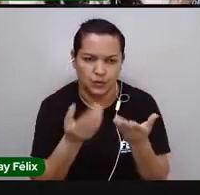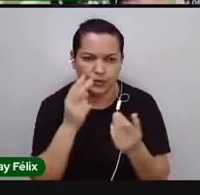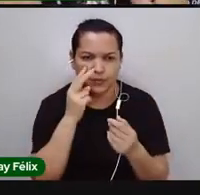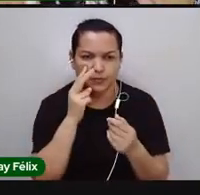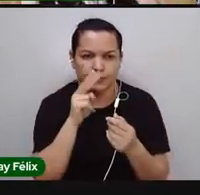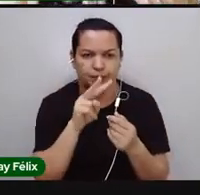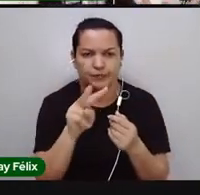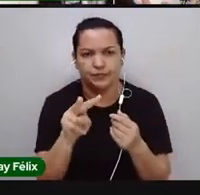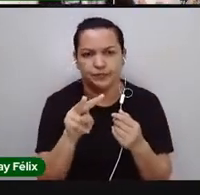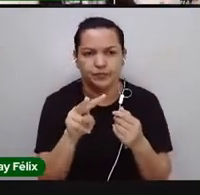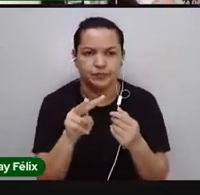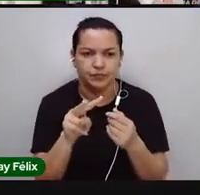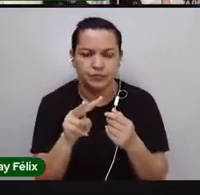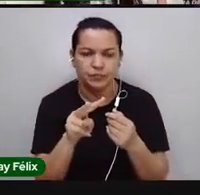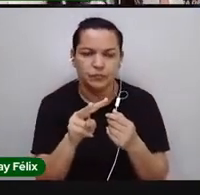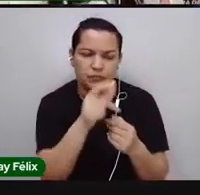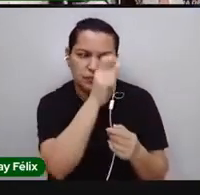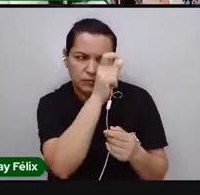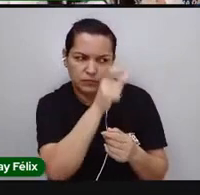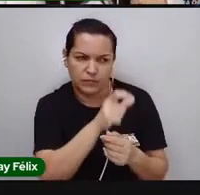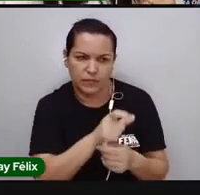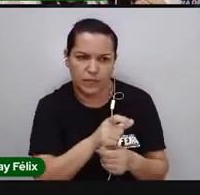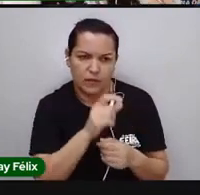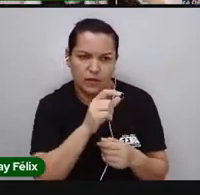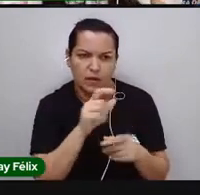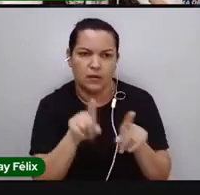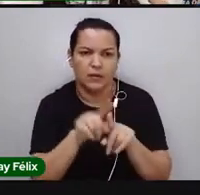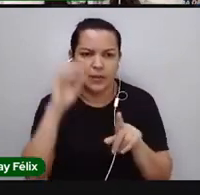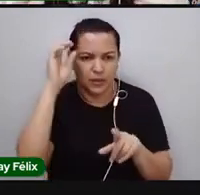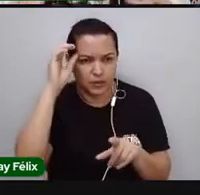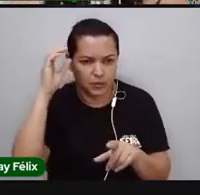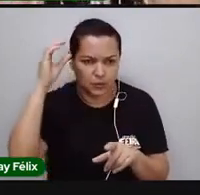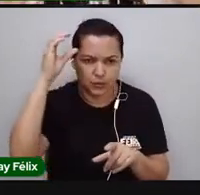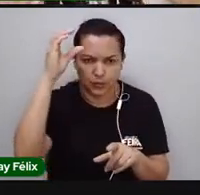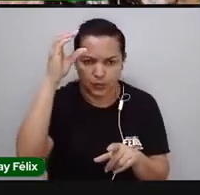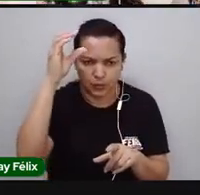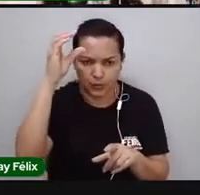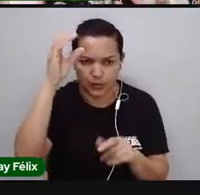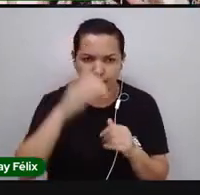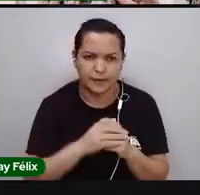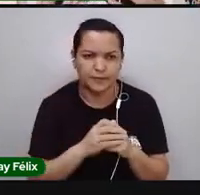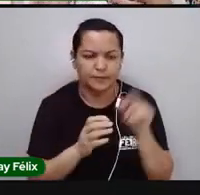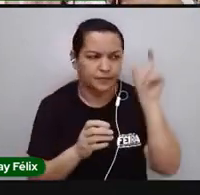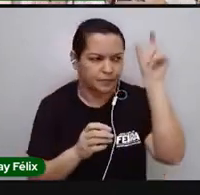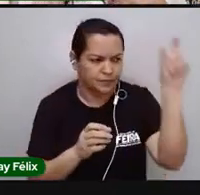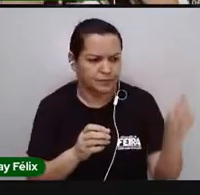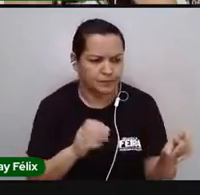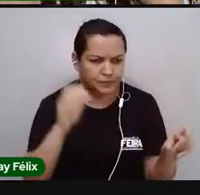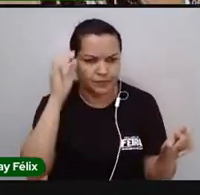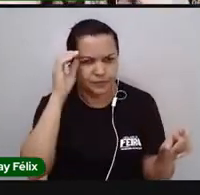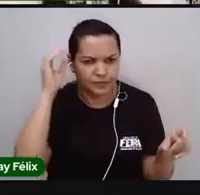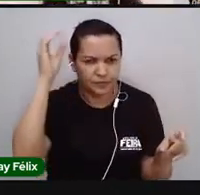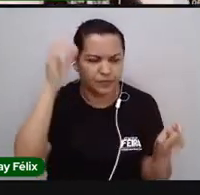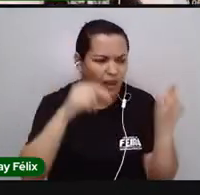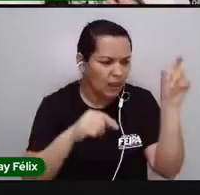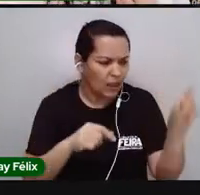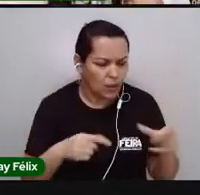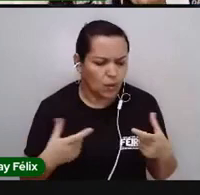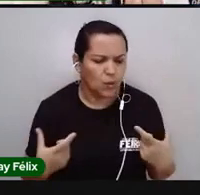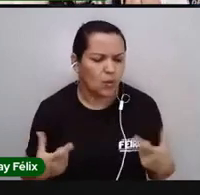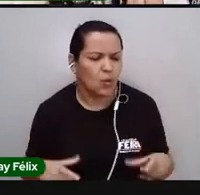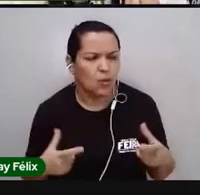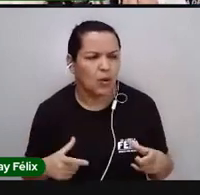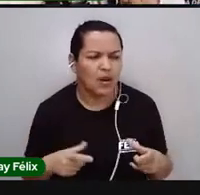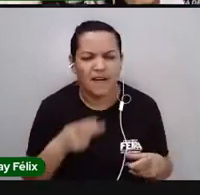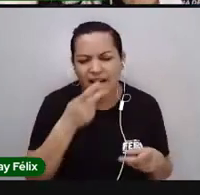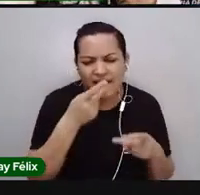sobre identidade e cultura. O que é isso? Qual o meu lugar nesse mundo? De onde eu falo? E